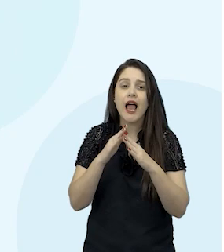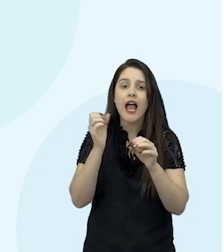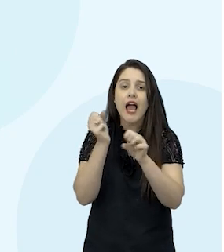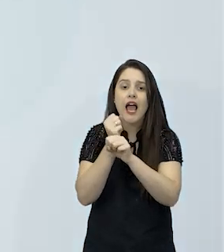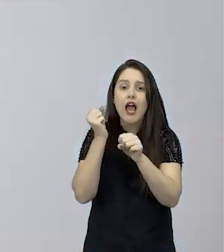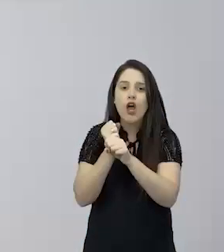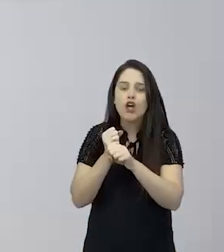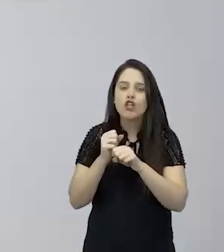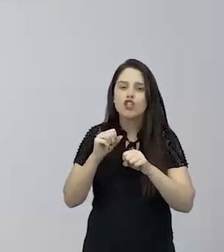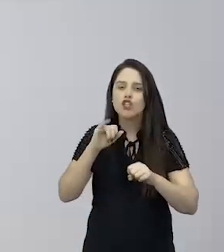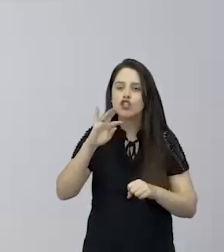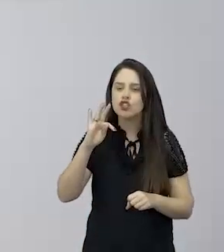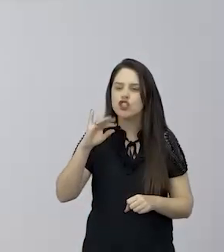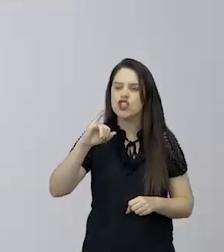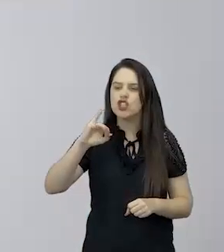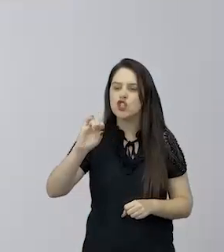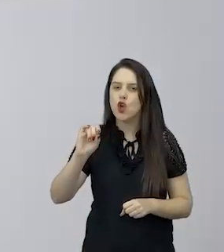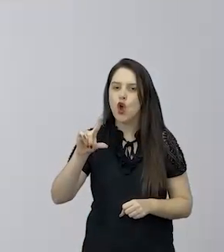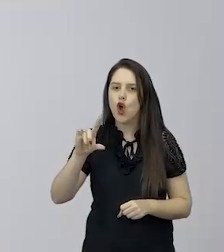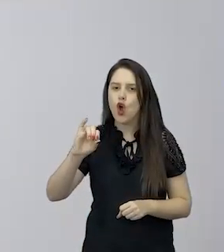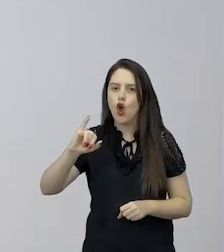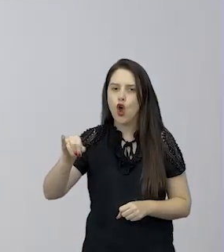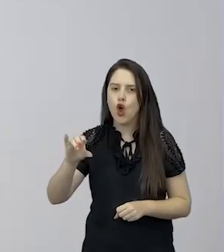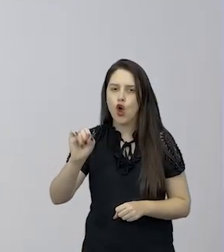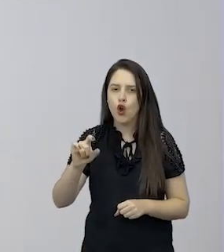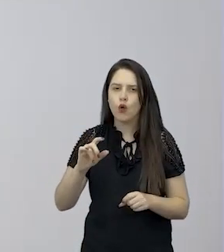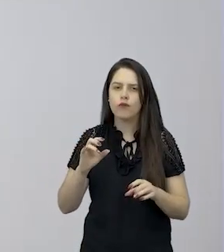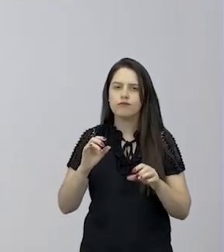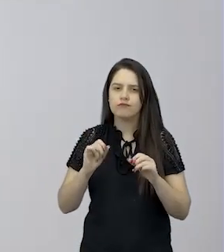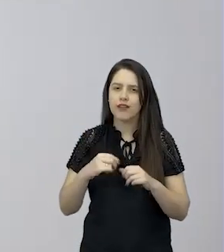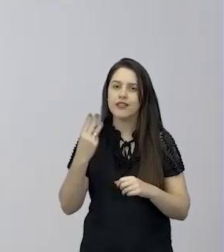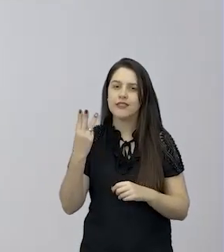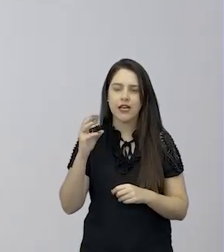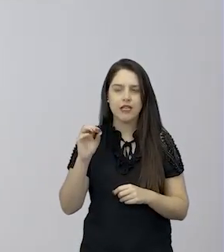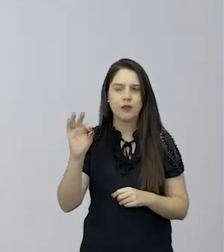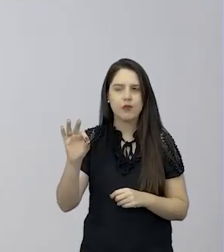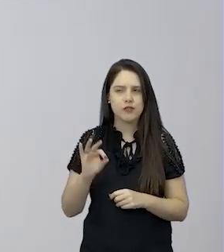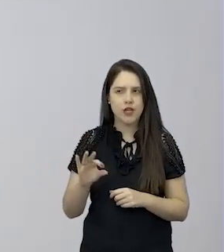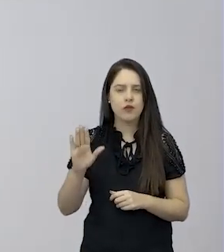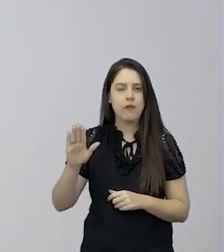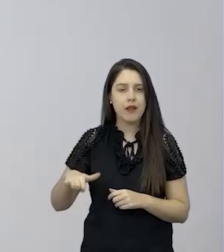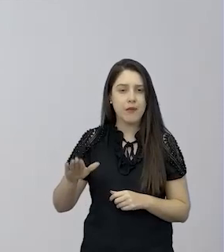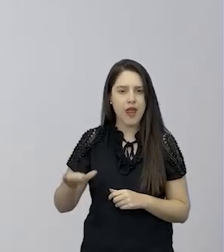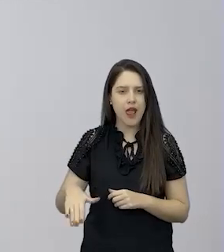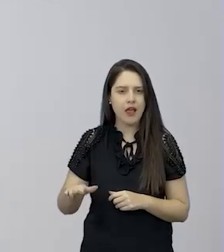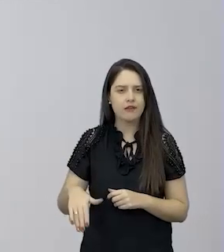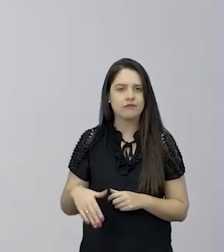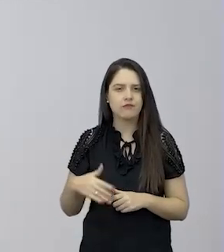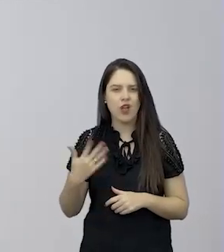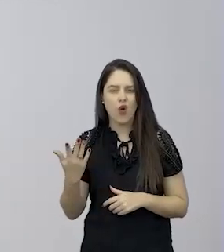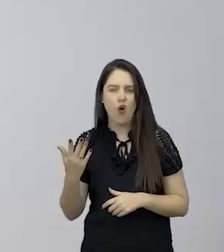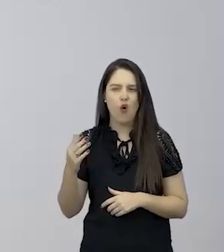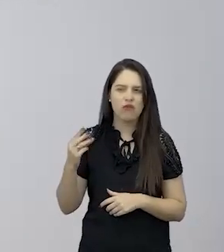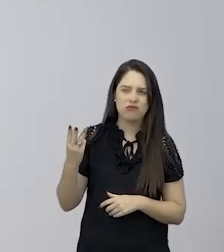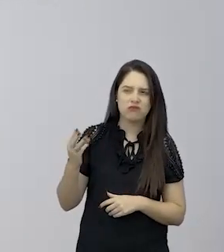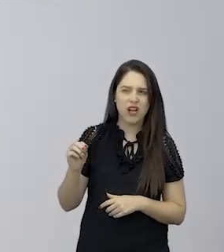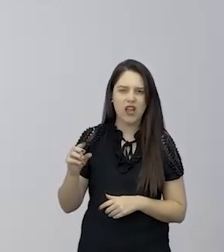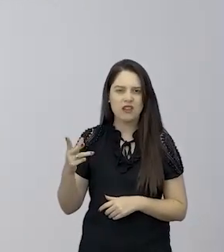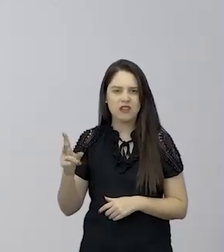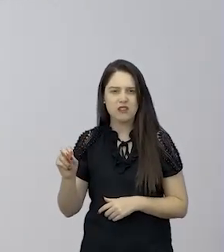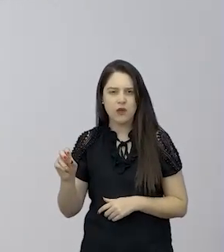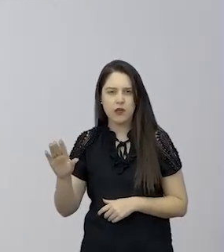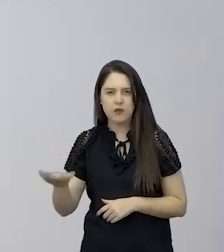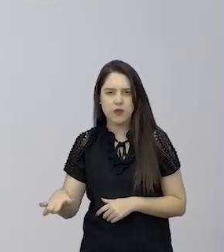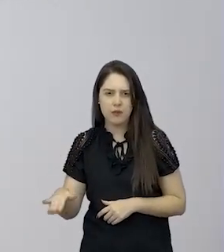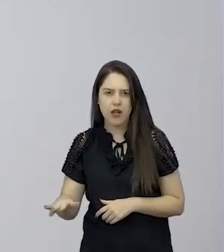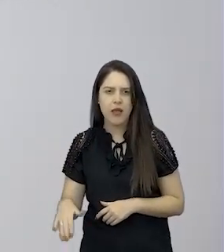tijolo ecológico e que pode ser 30% mais barato. Imagina, né? Você pensa, ah, não é 30% ou não é muito. É